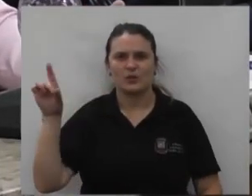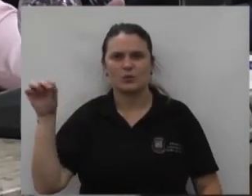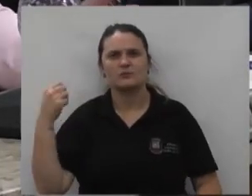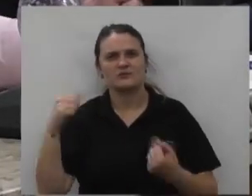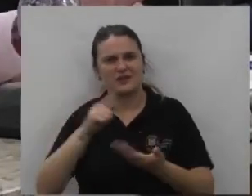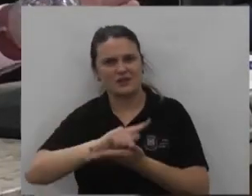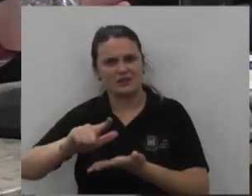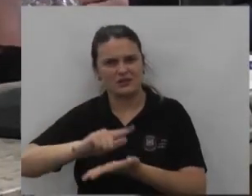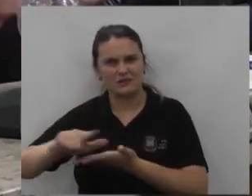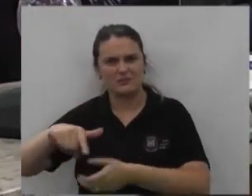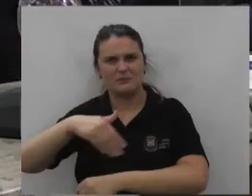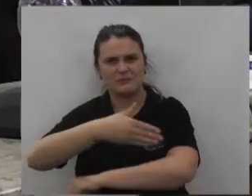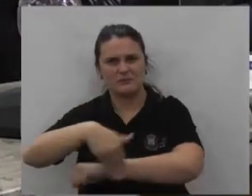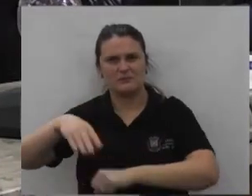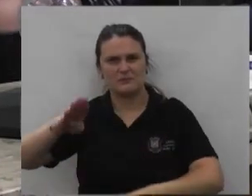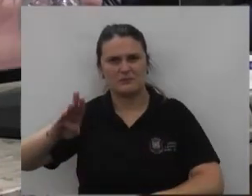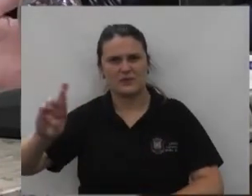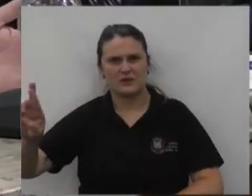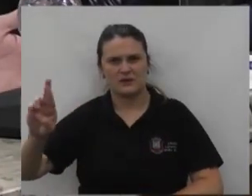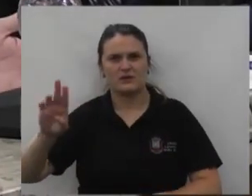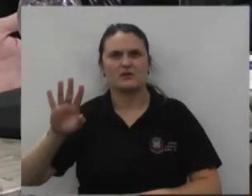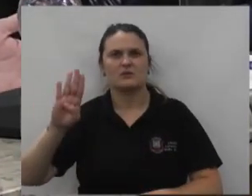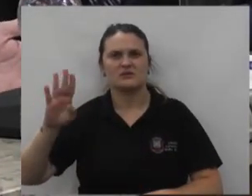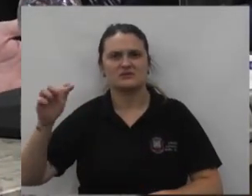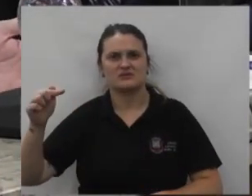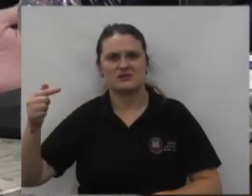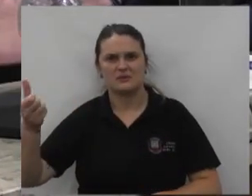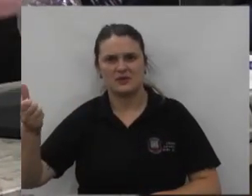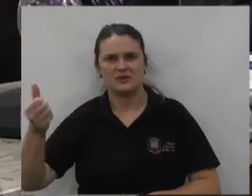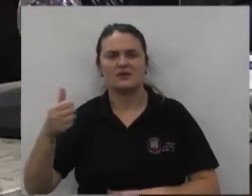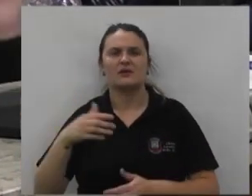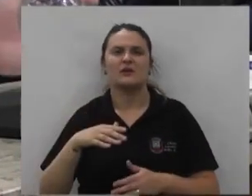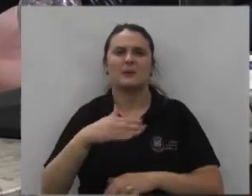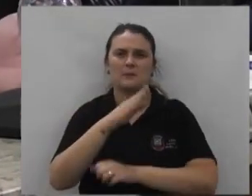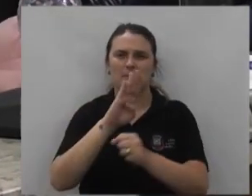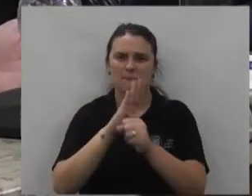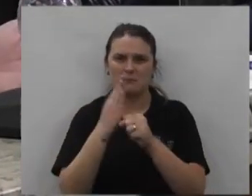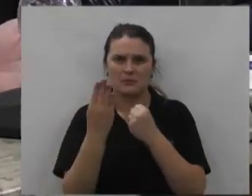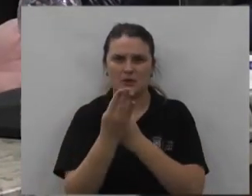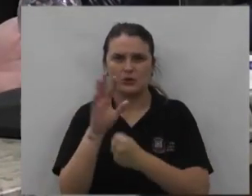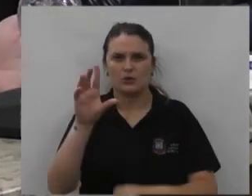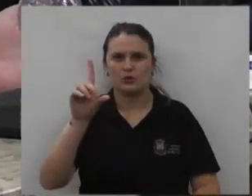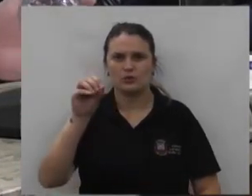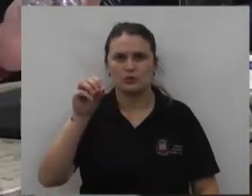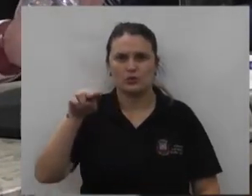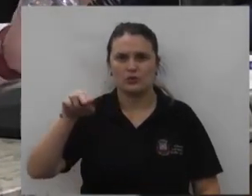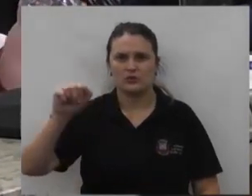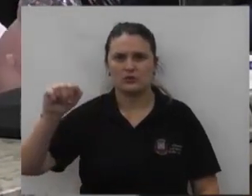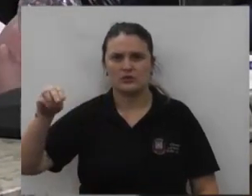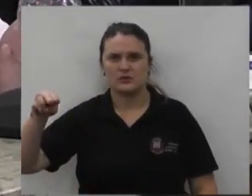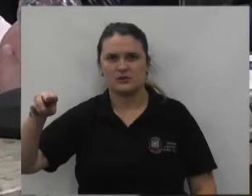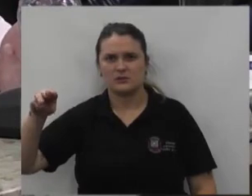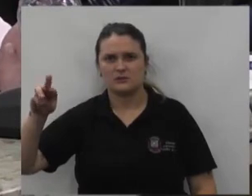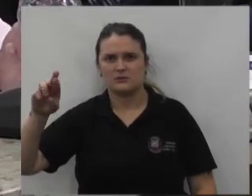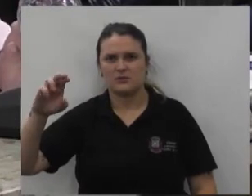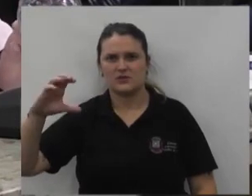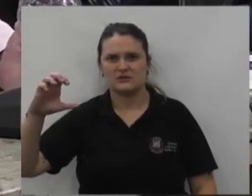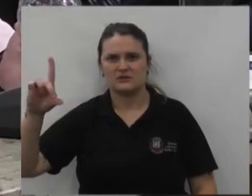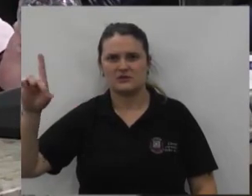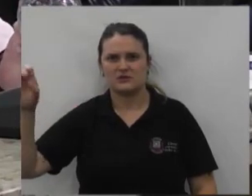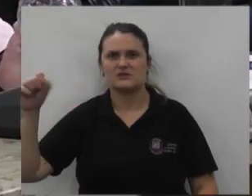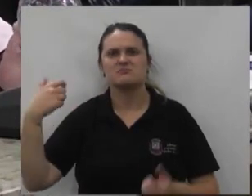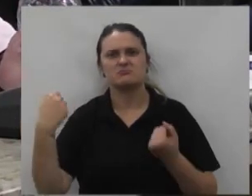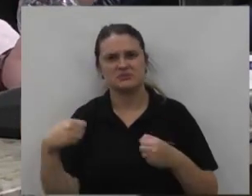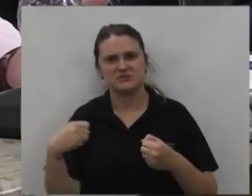limpeza ali já está interditado para o lado da dona Mercedes então agora o fluxo está maior então é isso que eu queria pedir para o Baxia